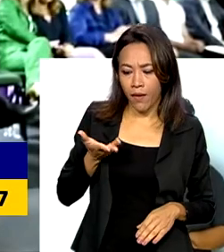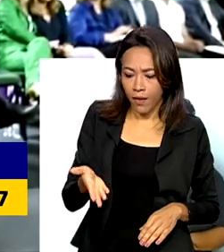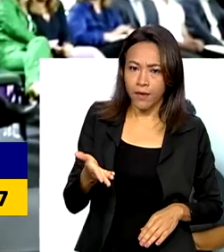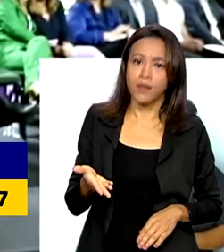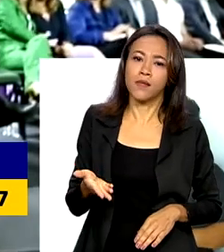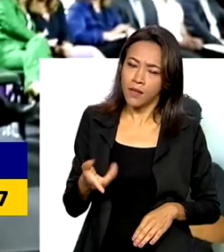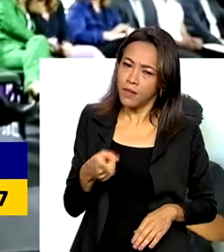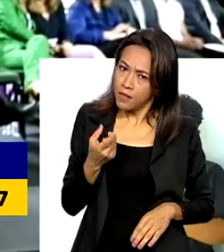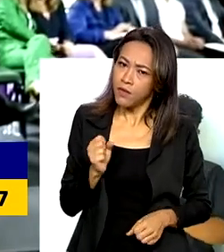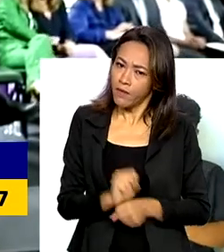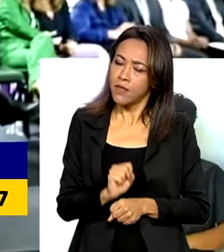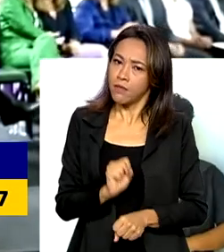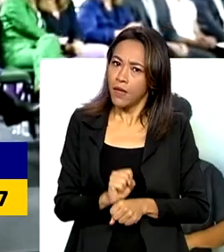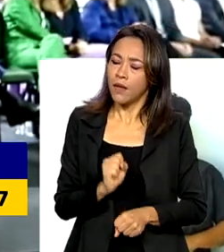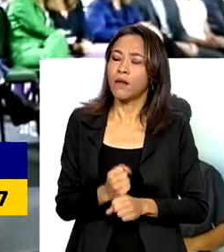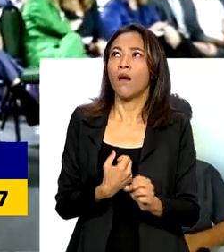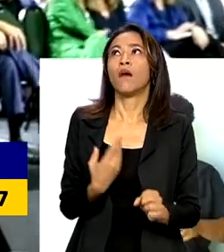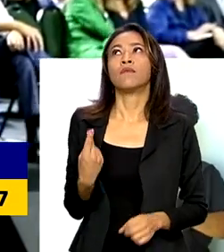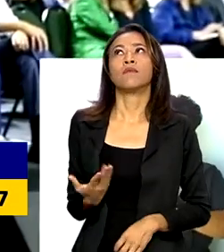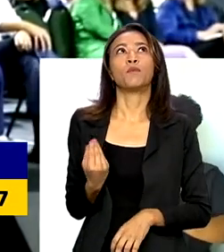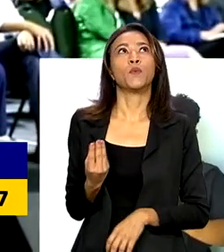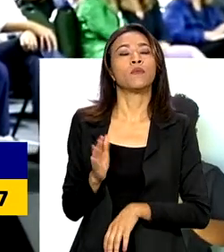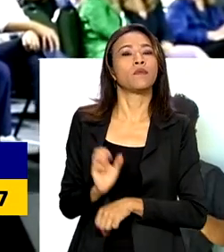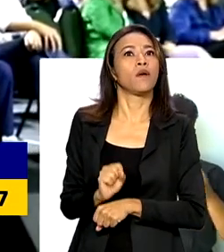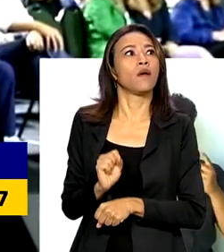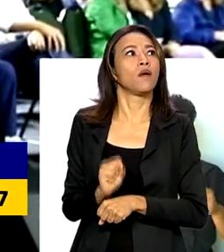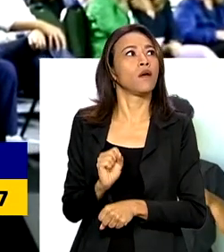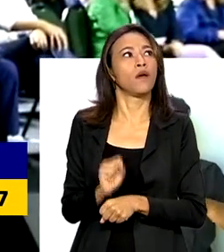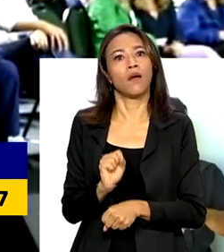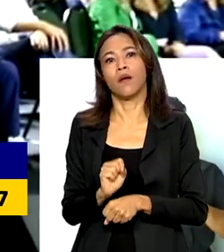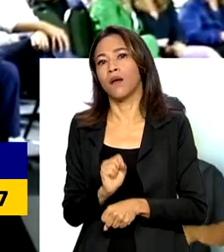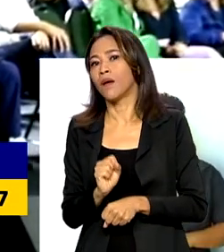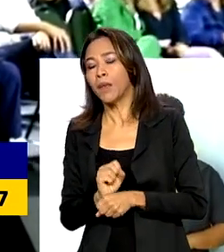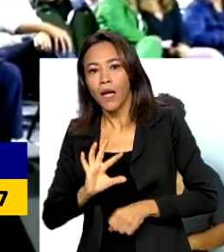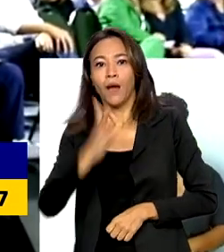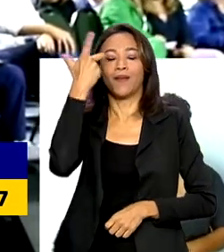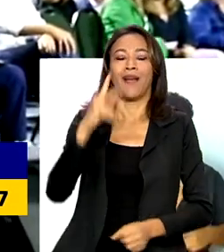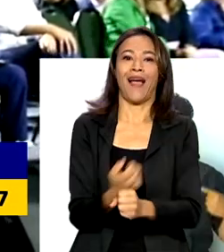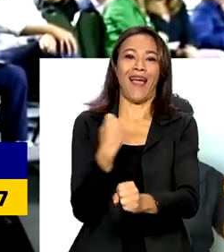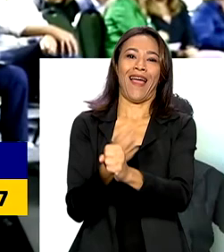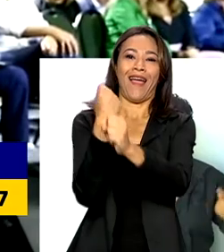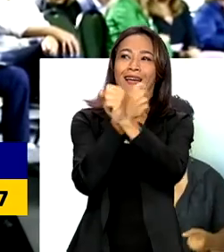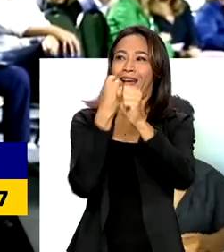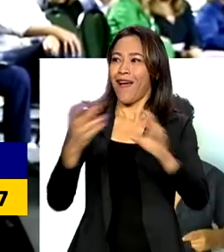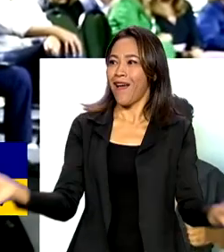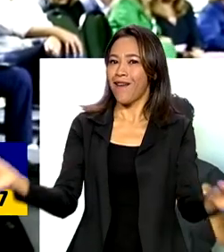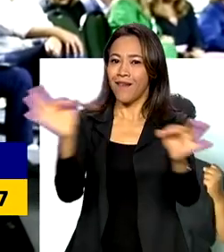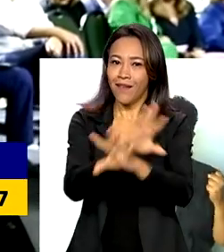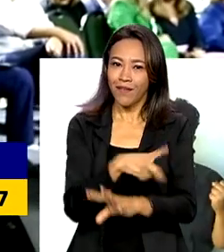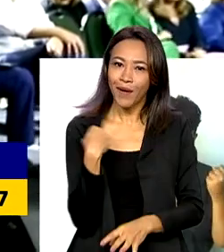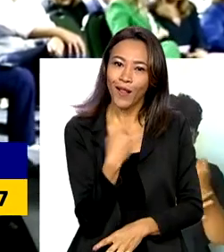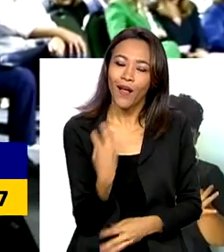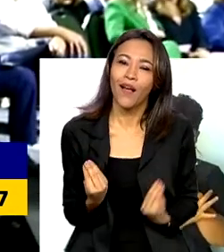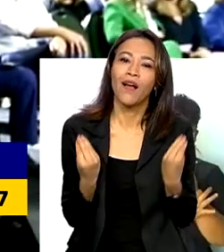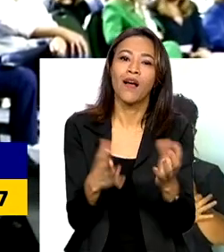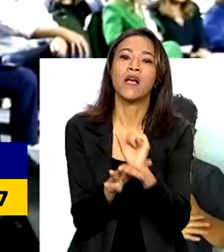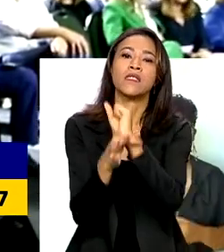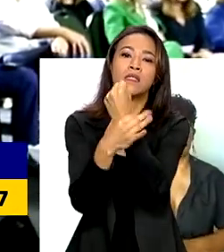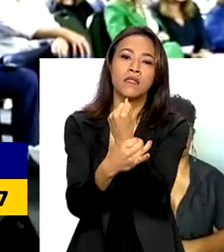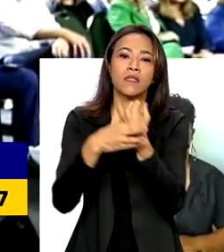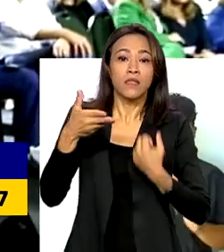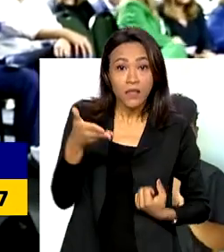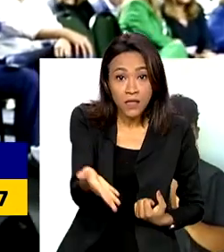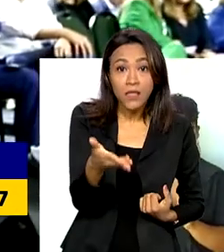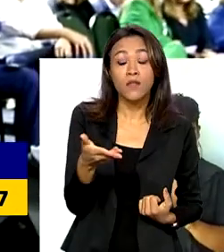aguardadas por muito tempo. E é fundamental que nós possamos assegurar com que essa página